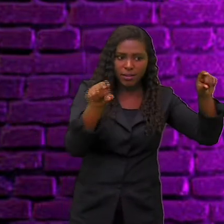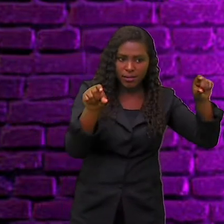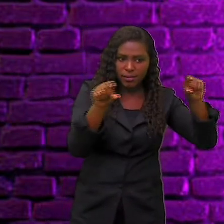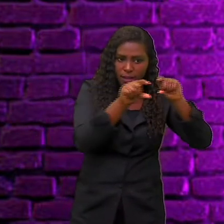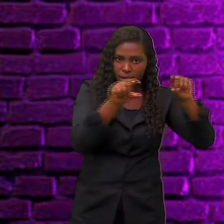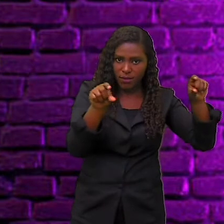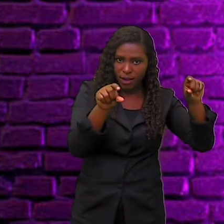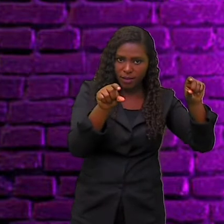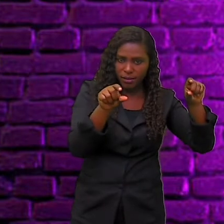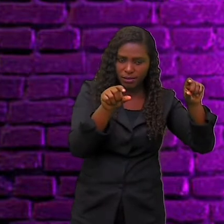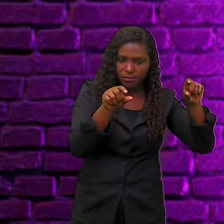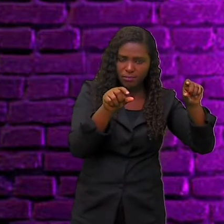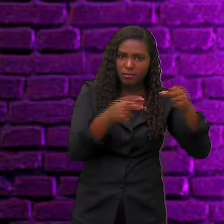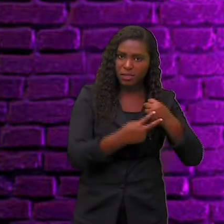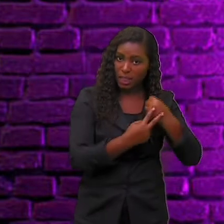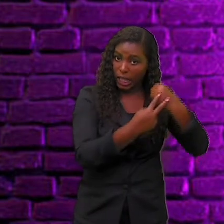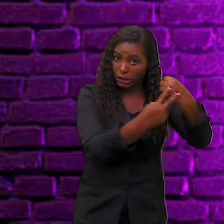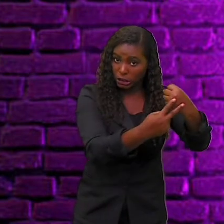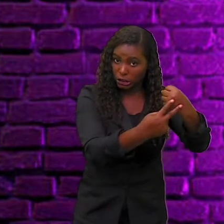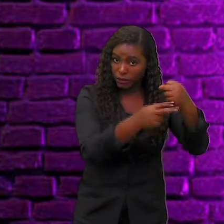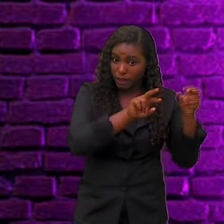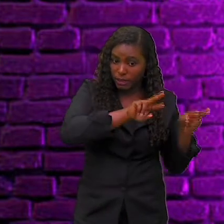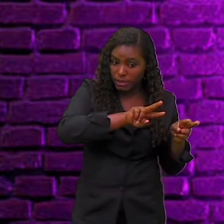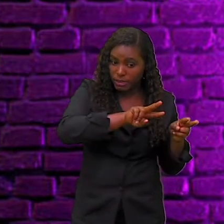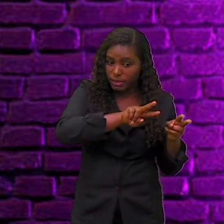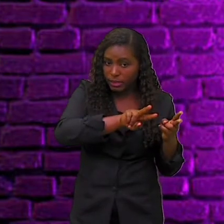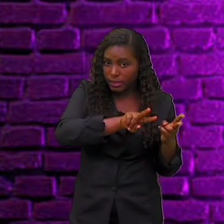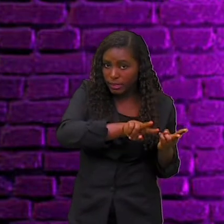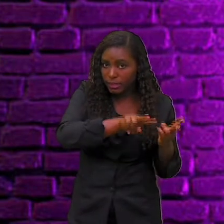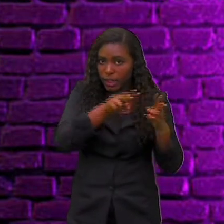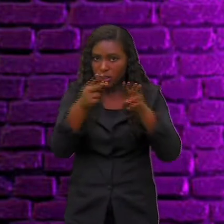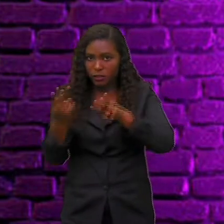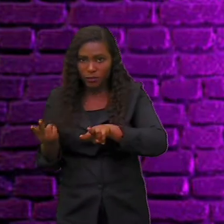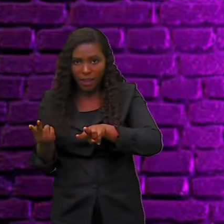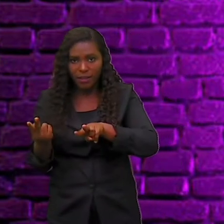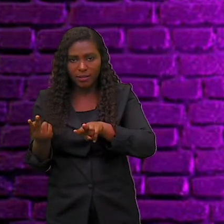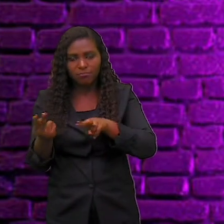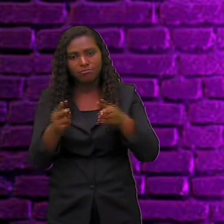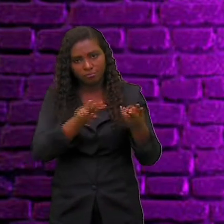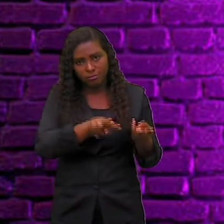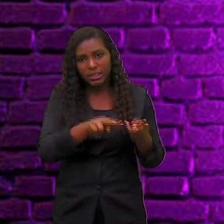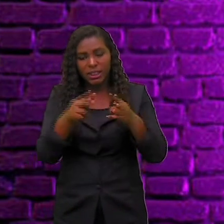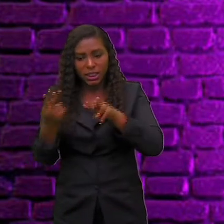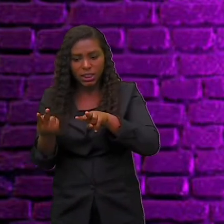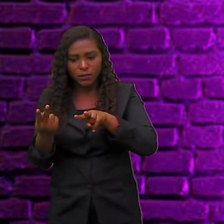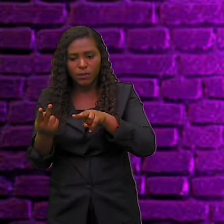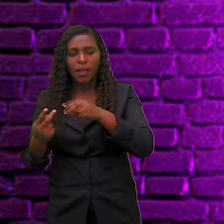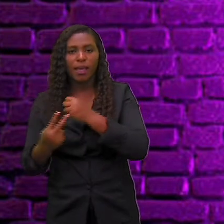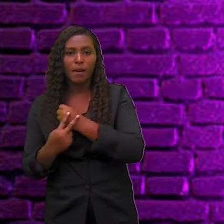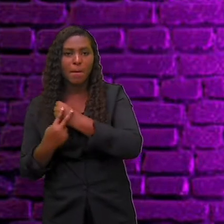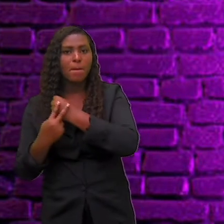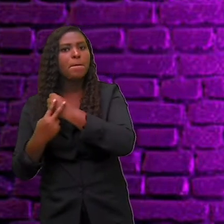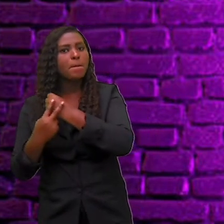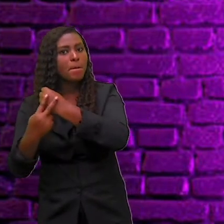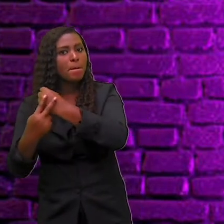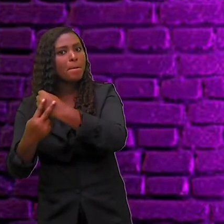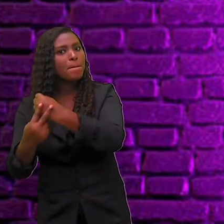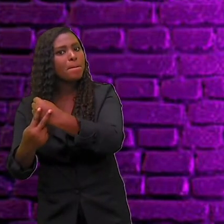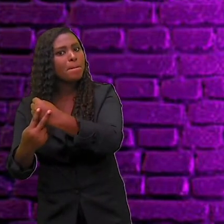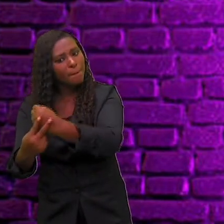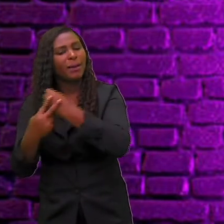passiva. E a gente faz isso sem perceber. E quando fazemos essa transposição,